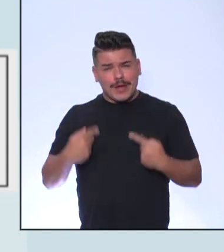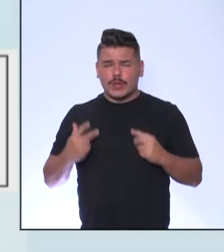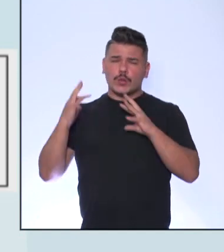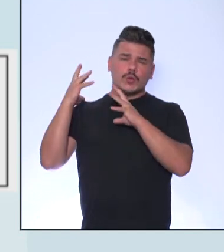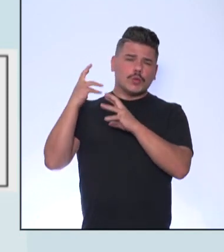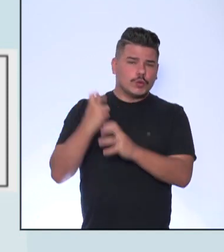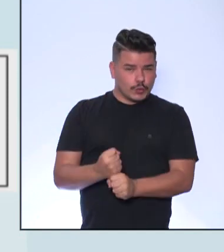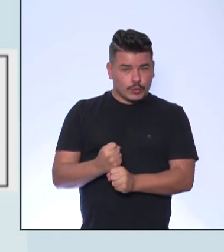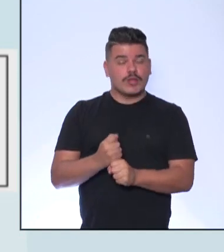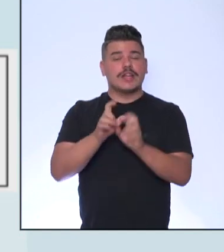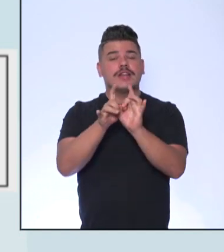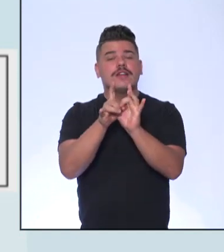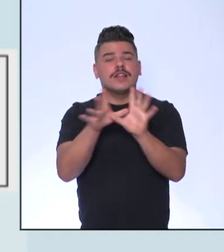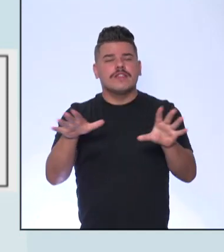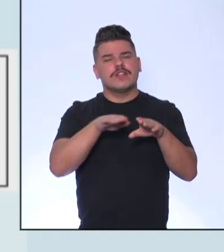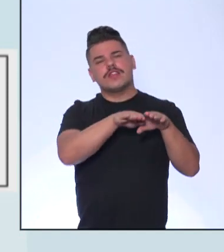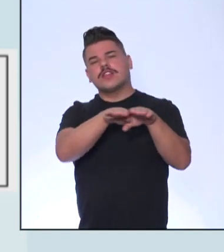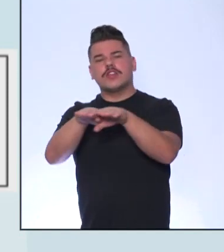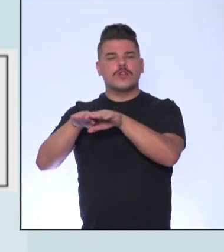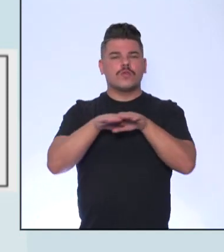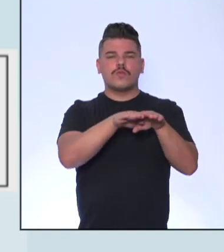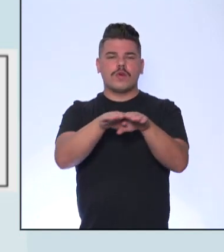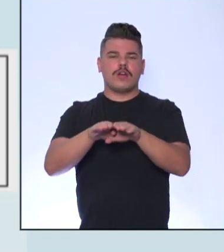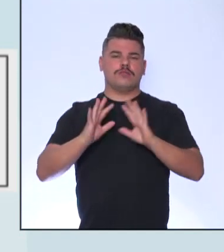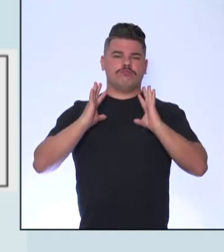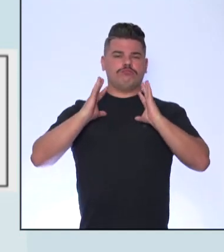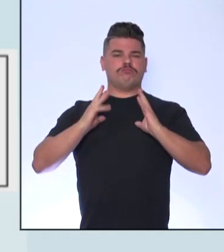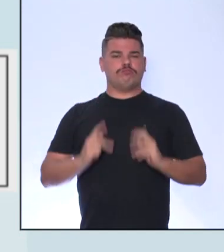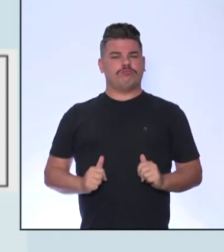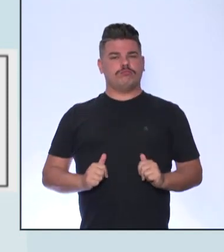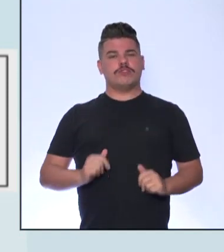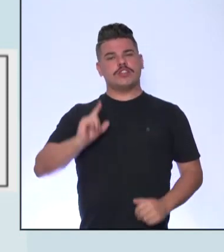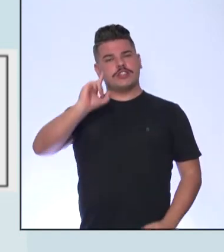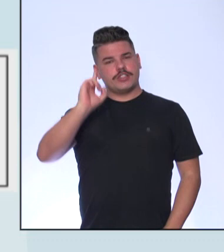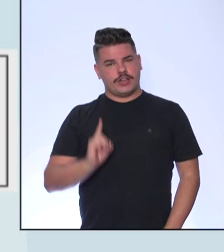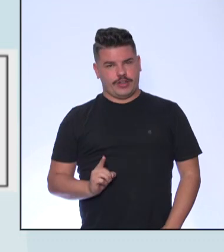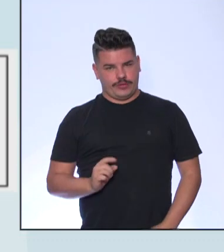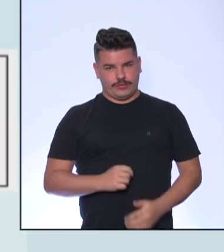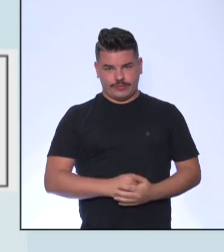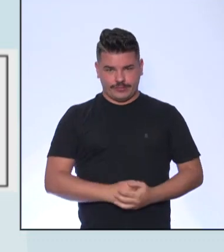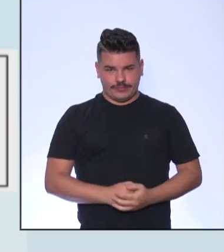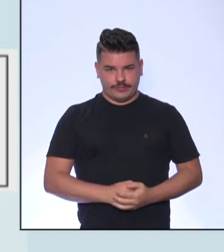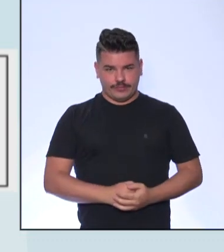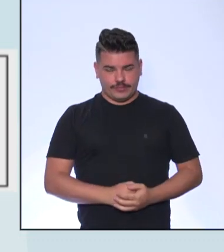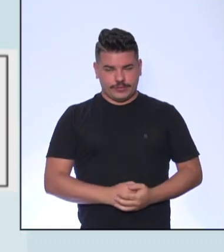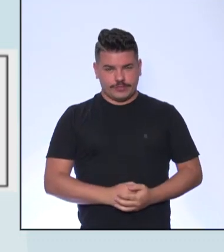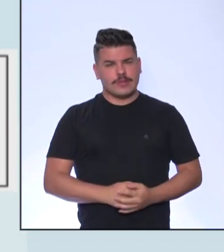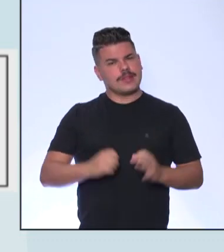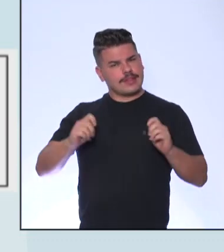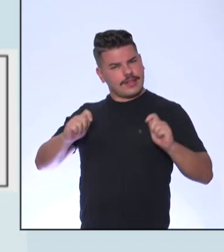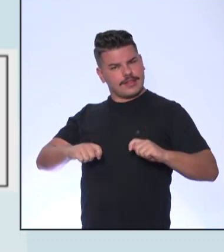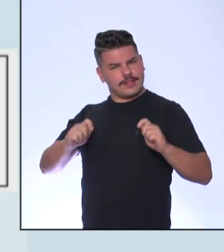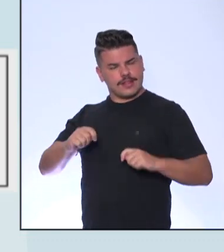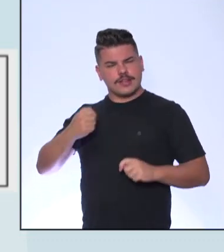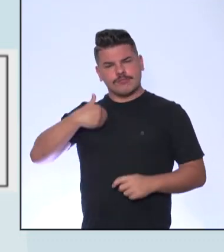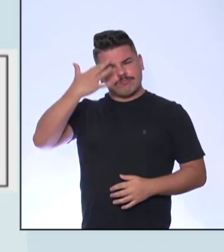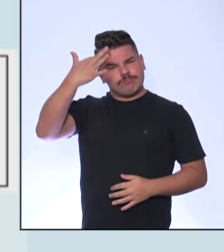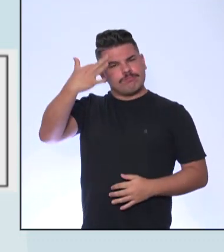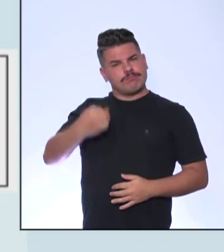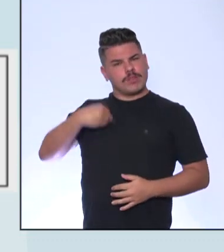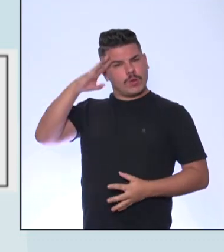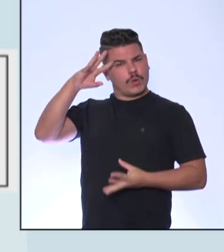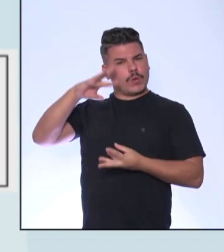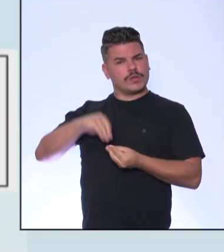e iguais Em dignidade e em direitos Dotados de razão e de consciência Devem